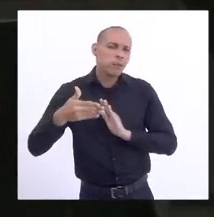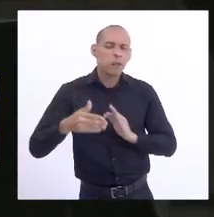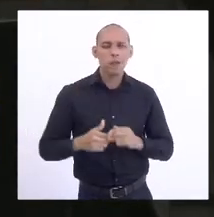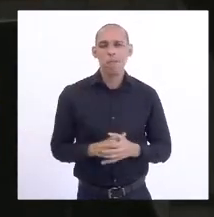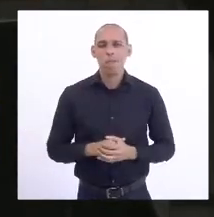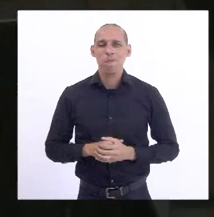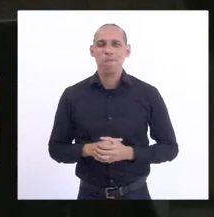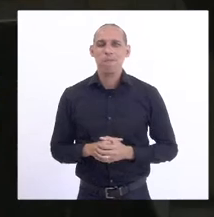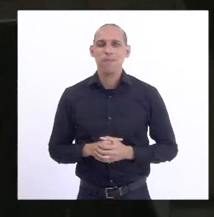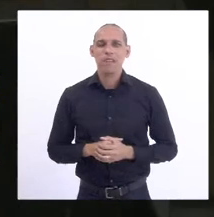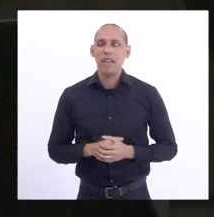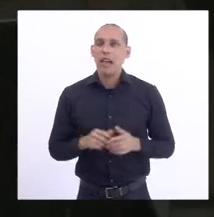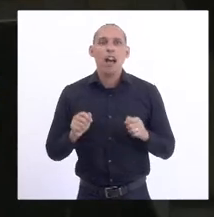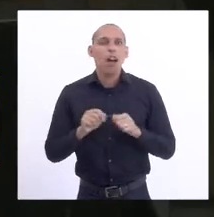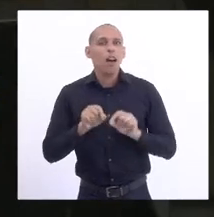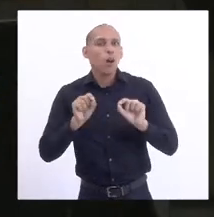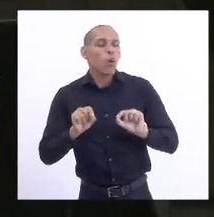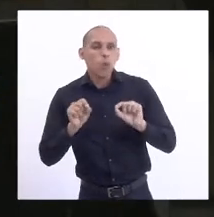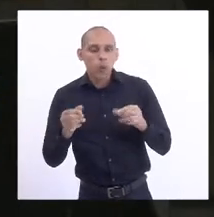do que fazer